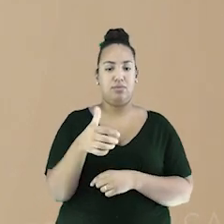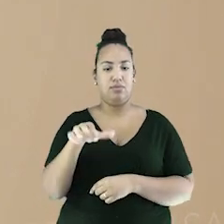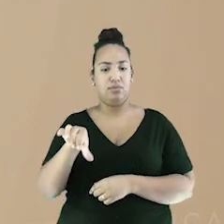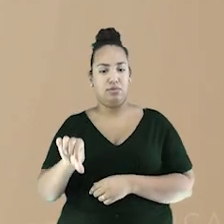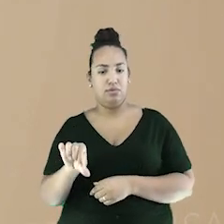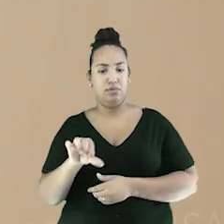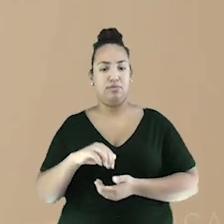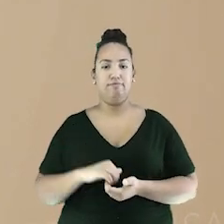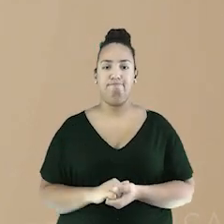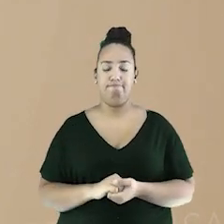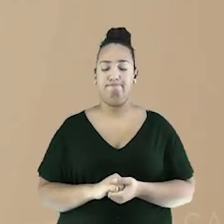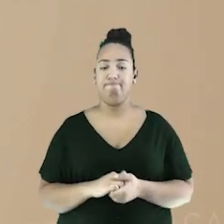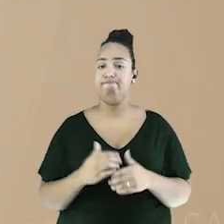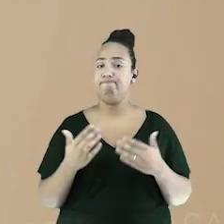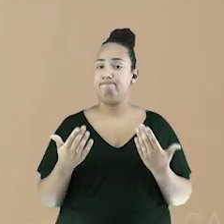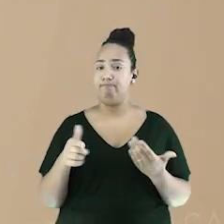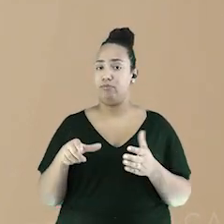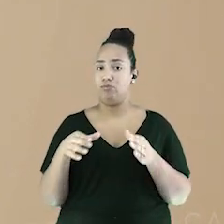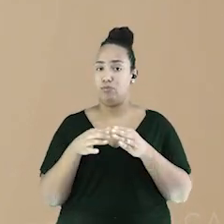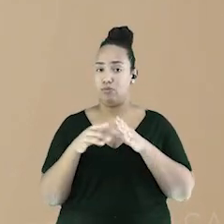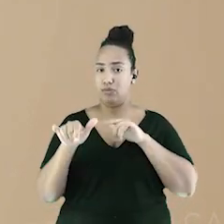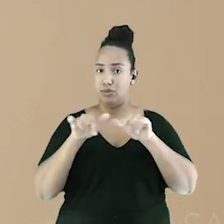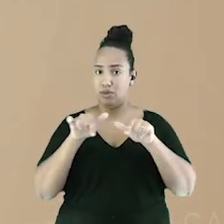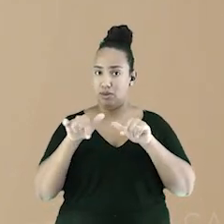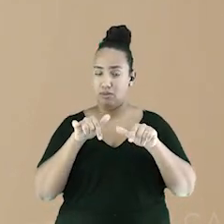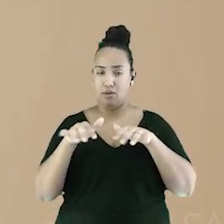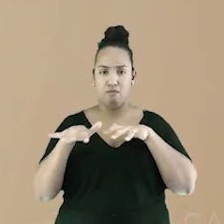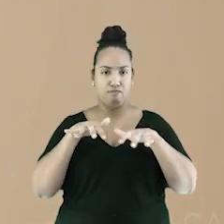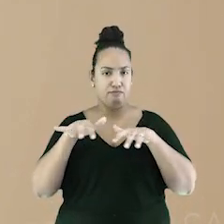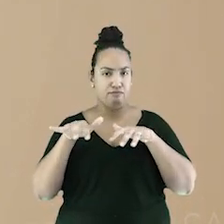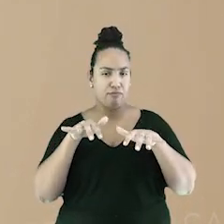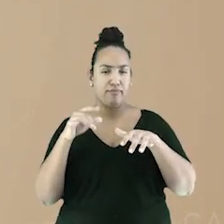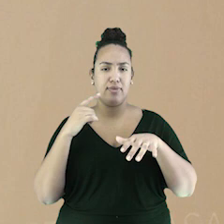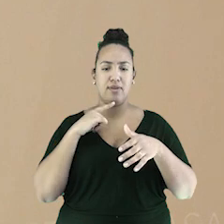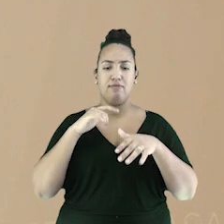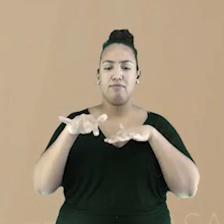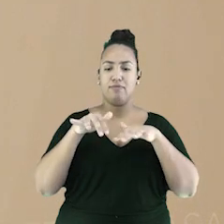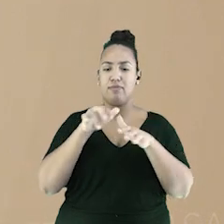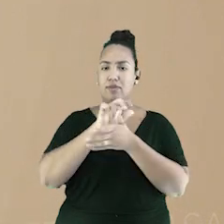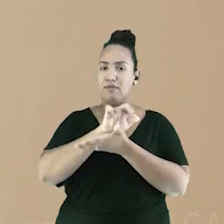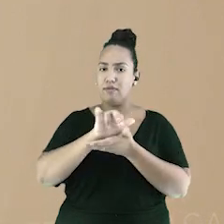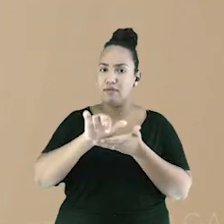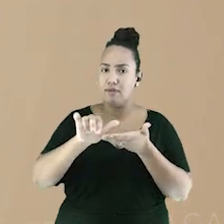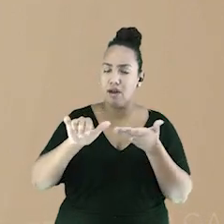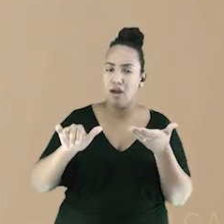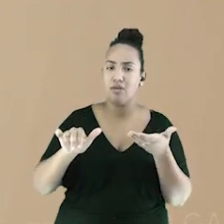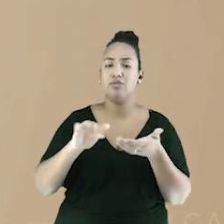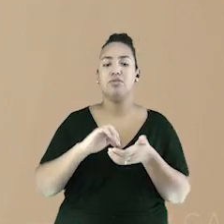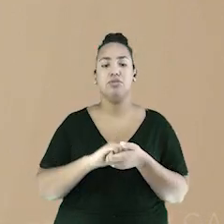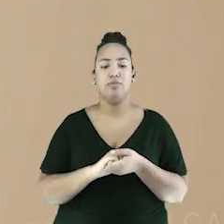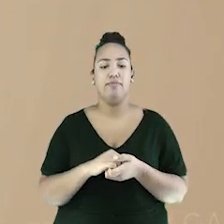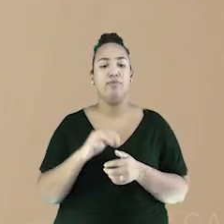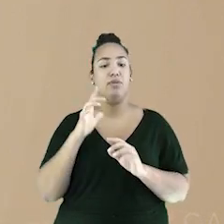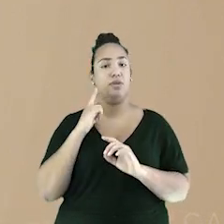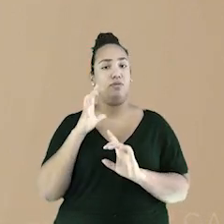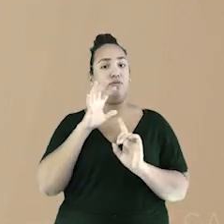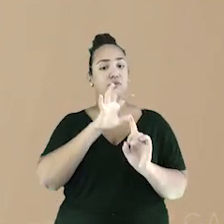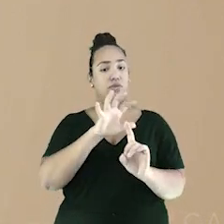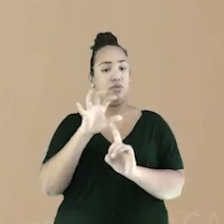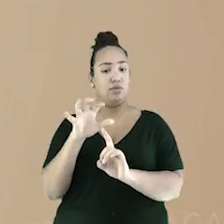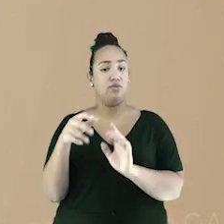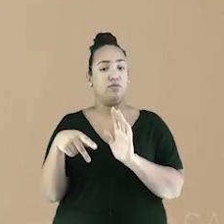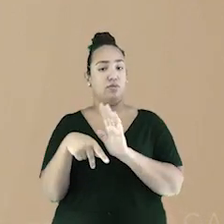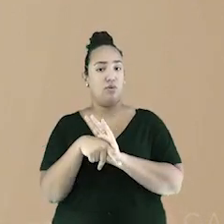classe trabalhadora, vários outros movimentos, majoritariamente influenciados pelo ideário comunista e socialista